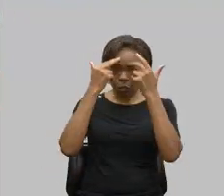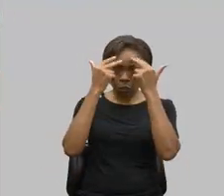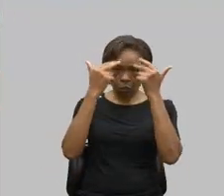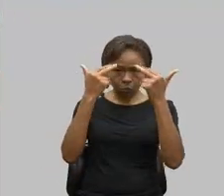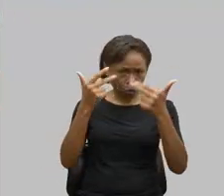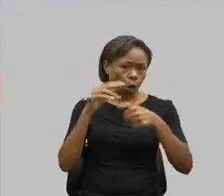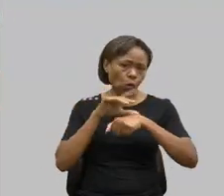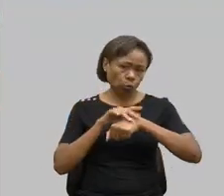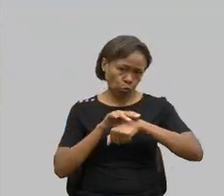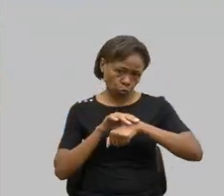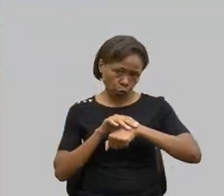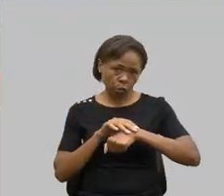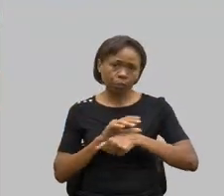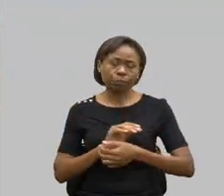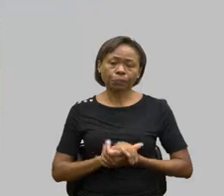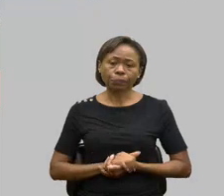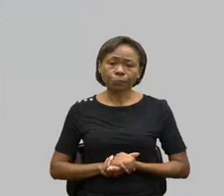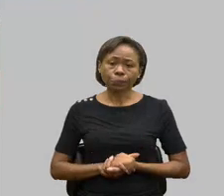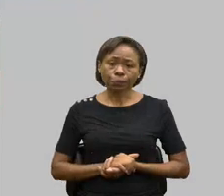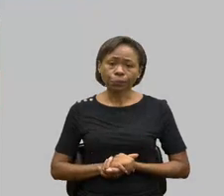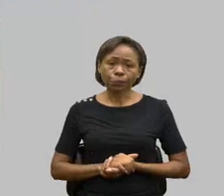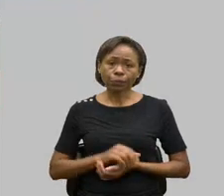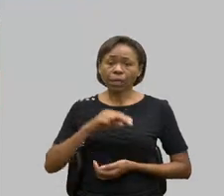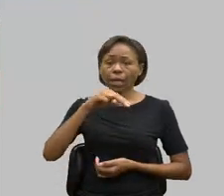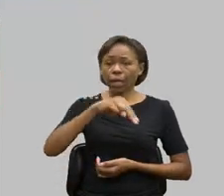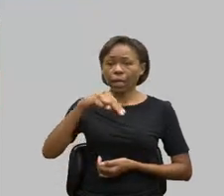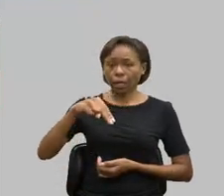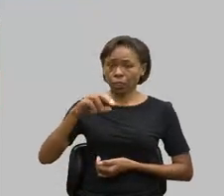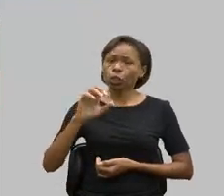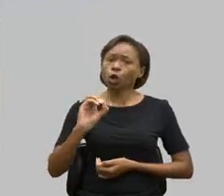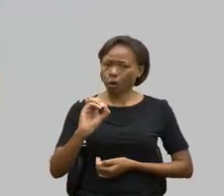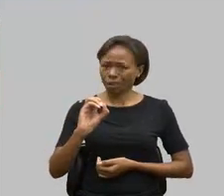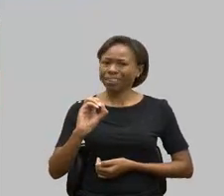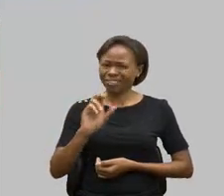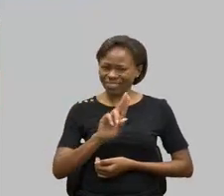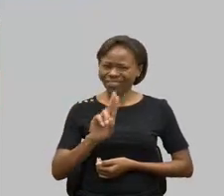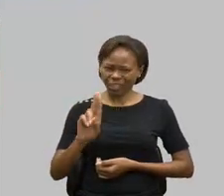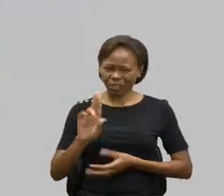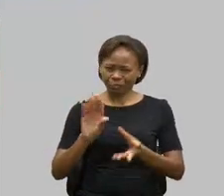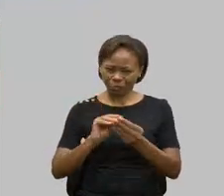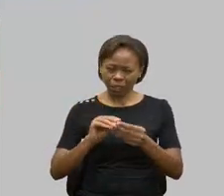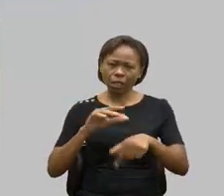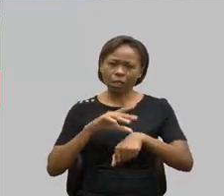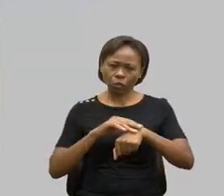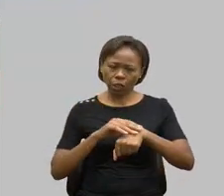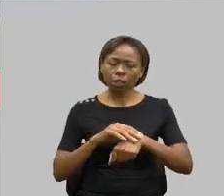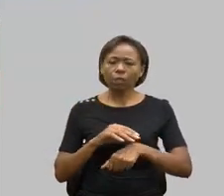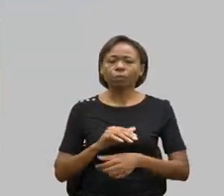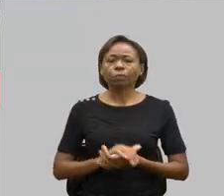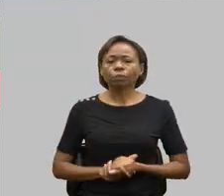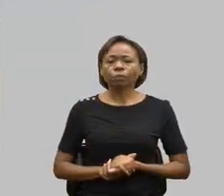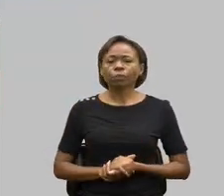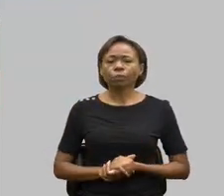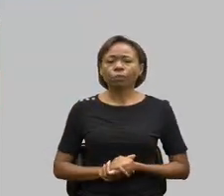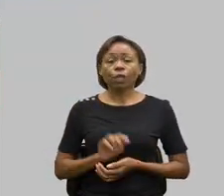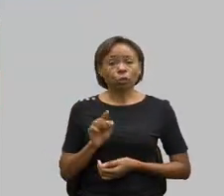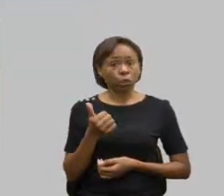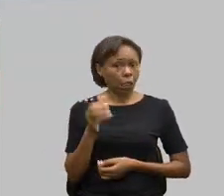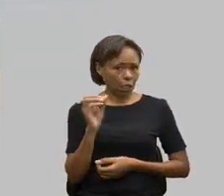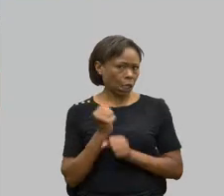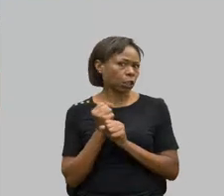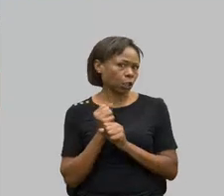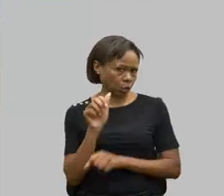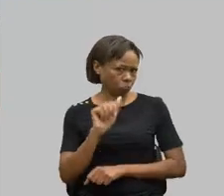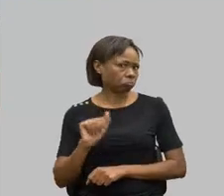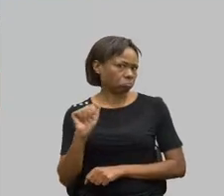Óptica e Doença de Seu Espectro, NMO, pelos 10 anos de sua fundação. Agradeço a presença de